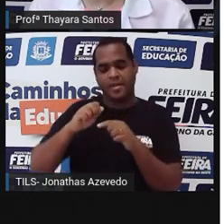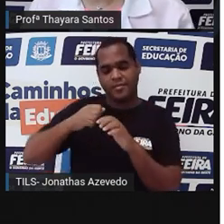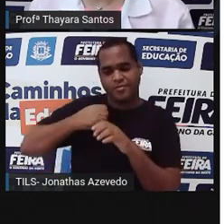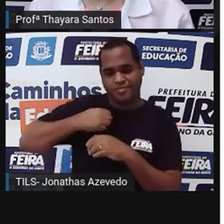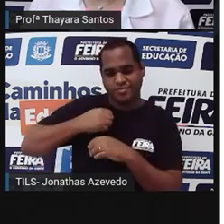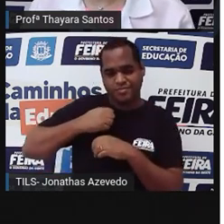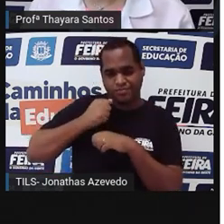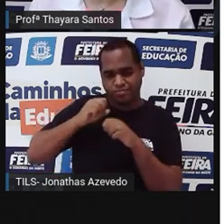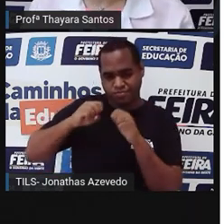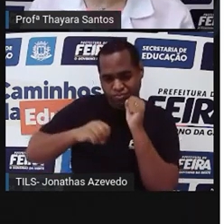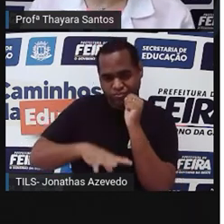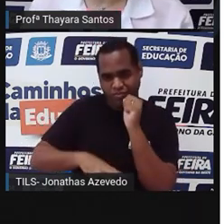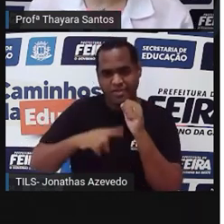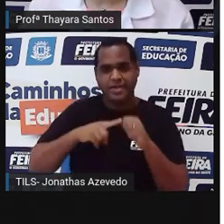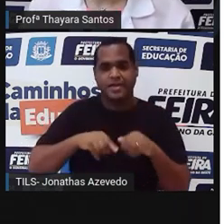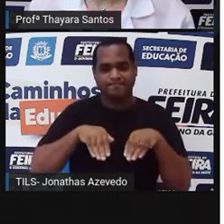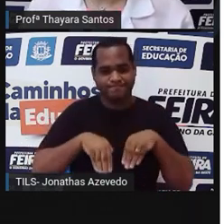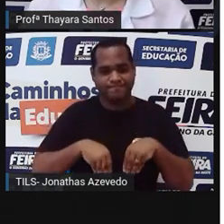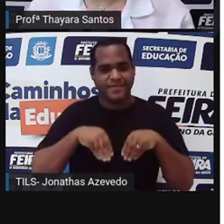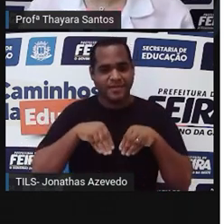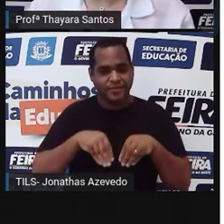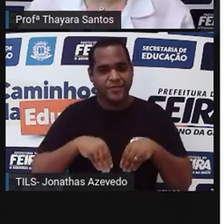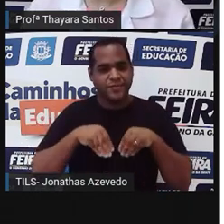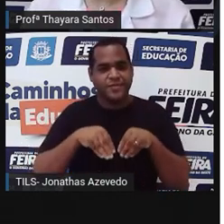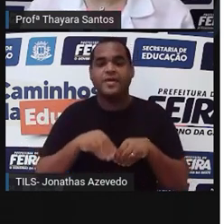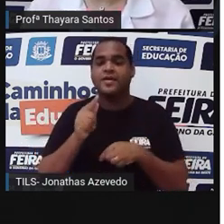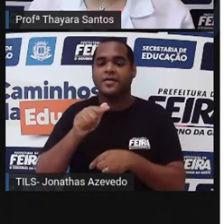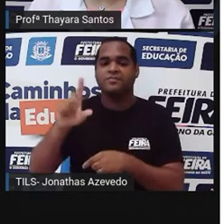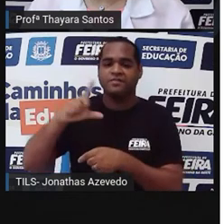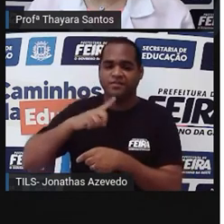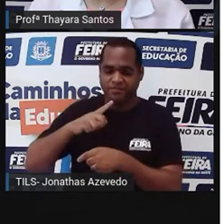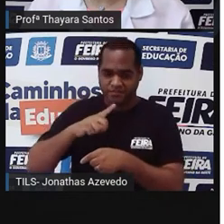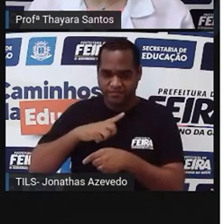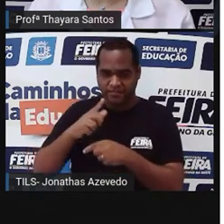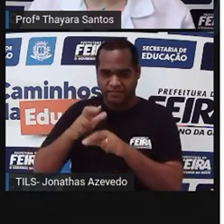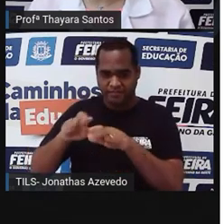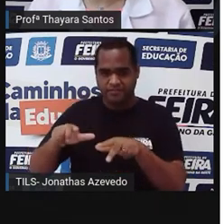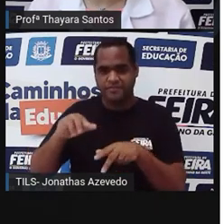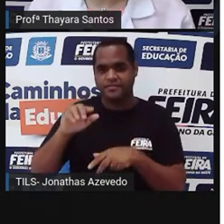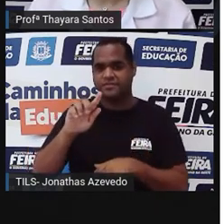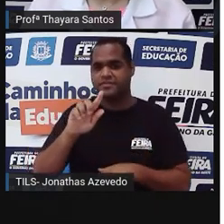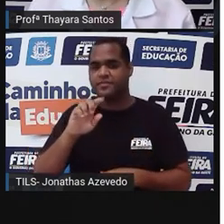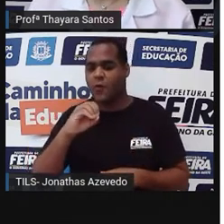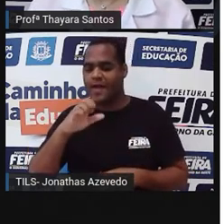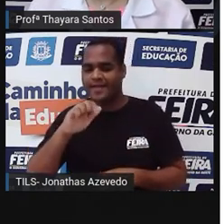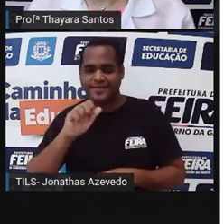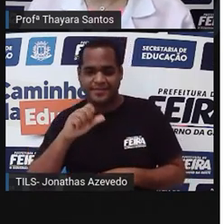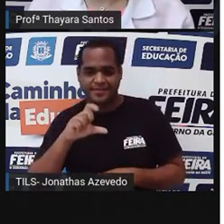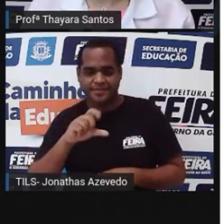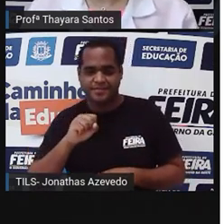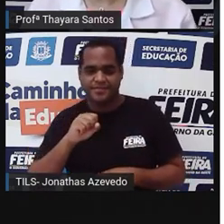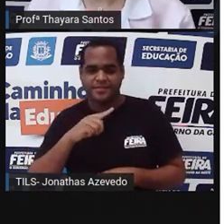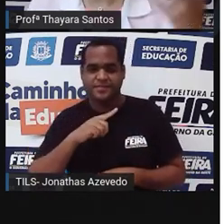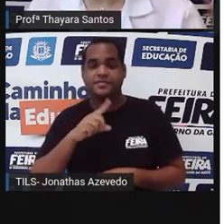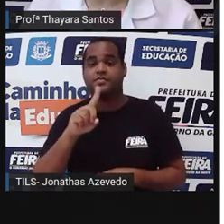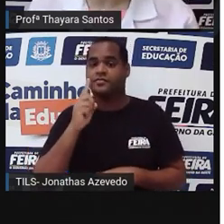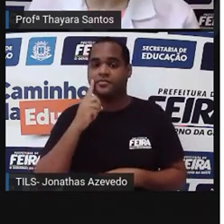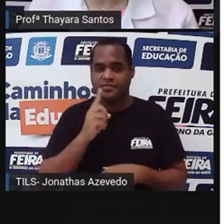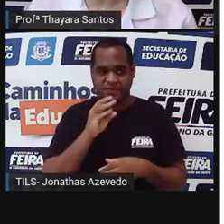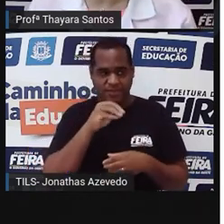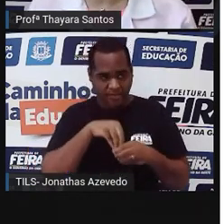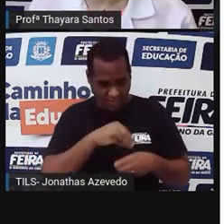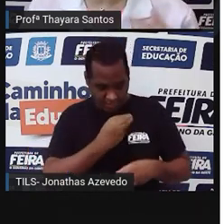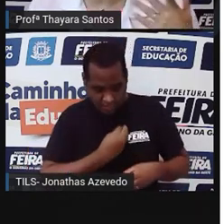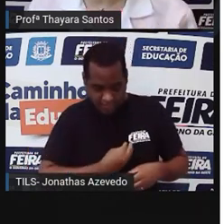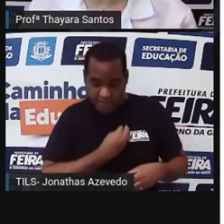dos cangurus e dos coalas. Então, essa bolsa a gente chama de marsupio. É lá que o filhotinho vai terminar o